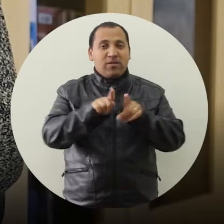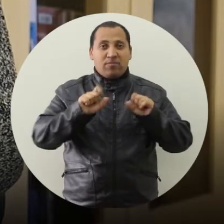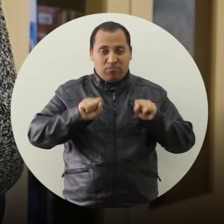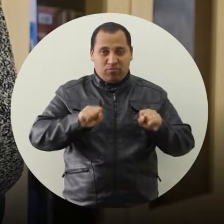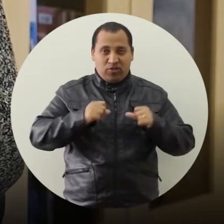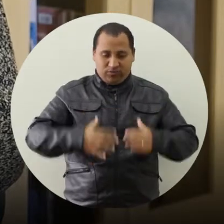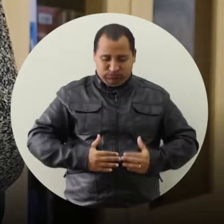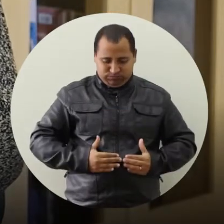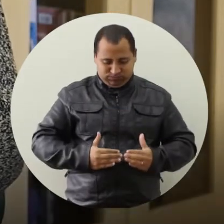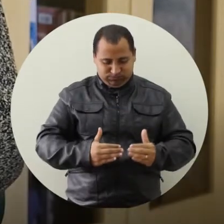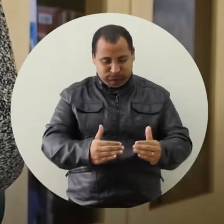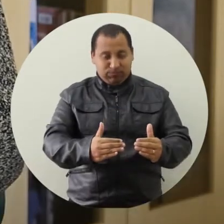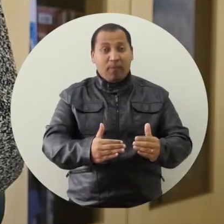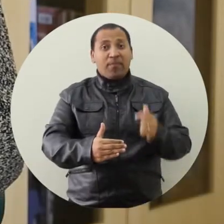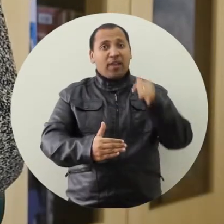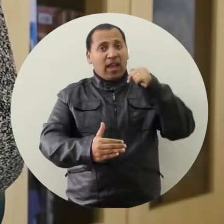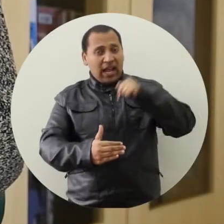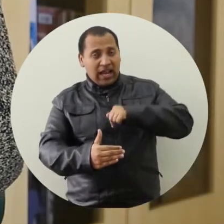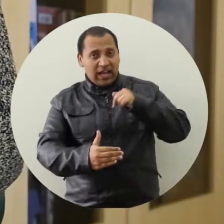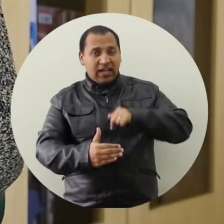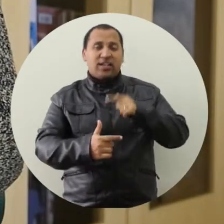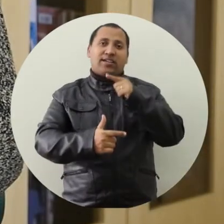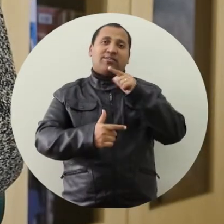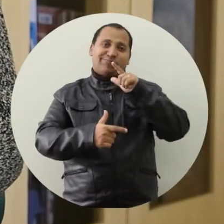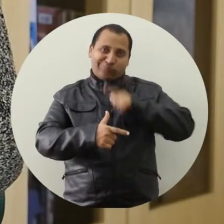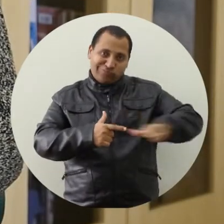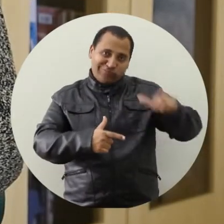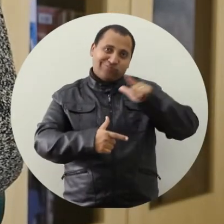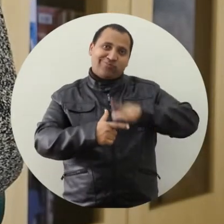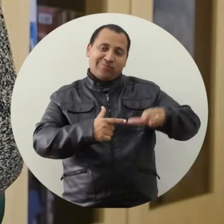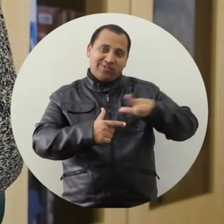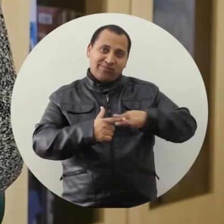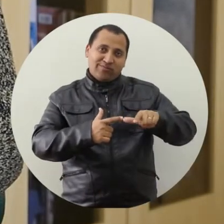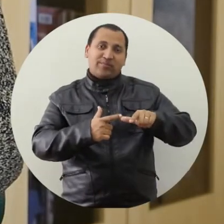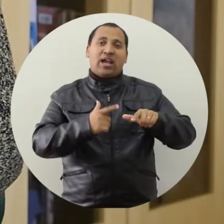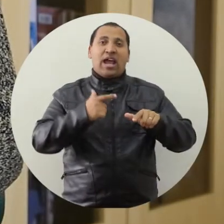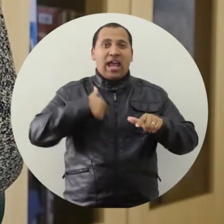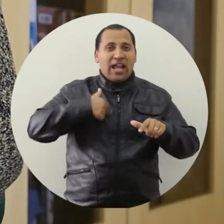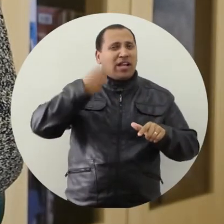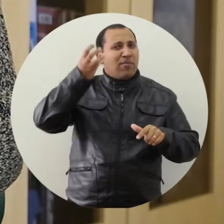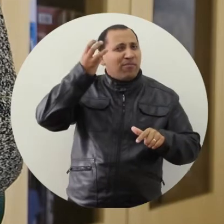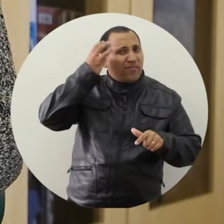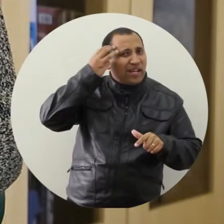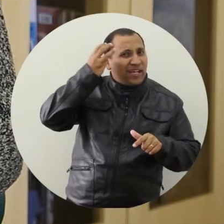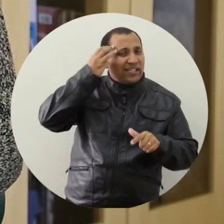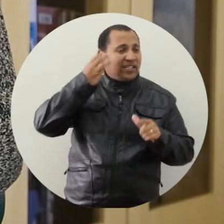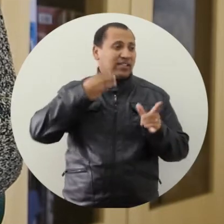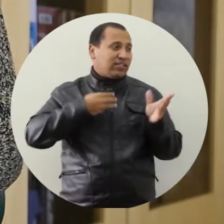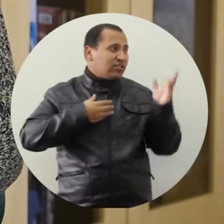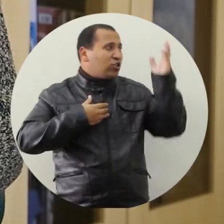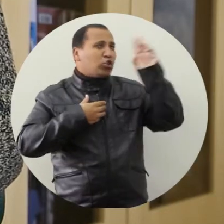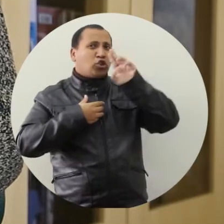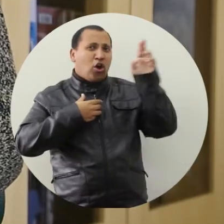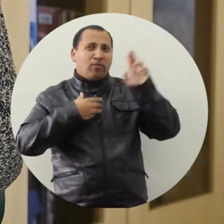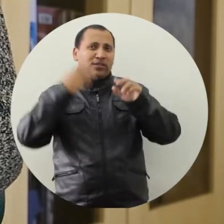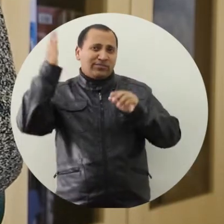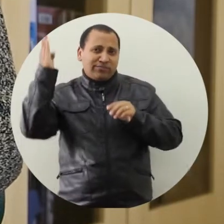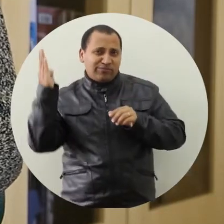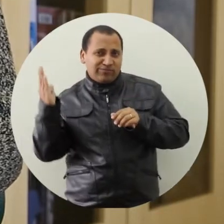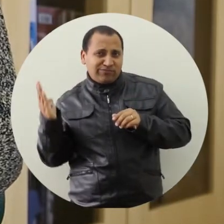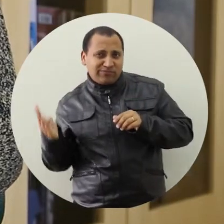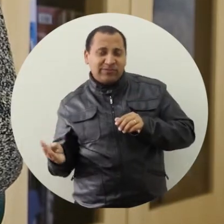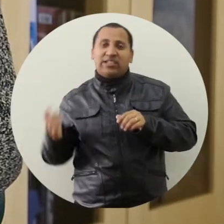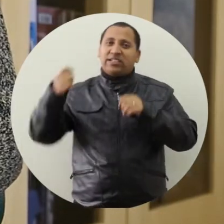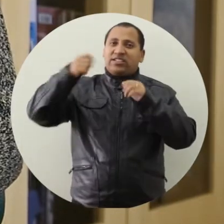espontâneo. Também a gestante, nesse caso, pode ter uma criança, um feto com malformações, como